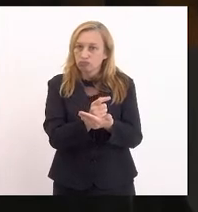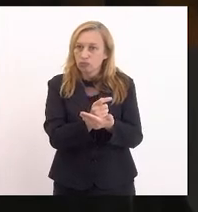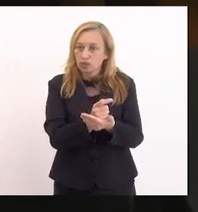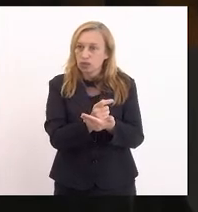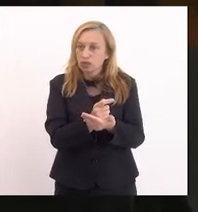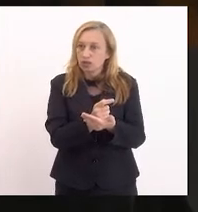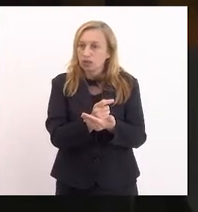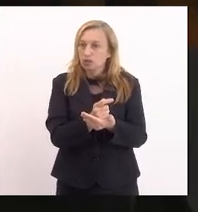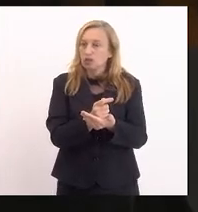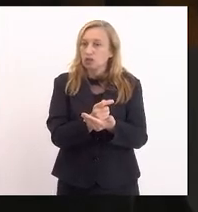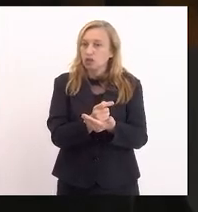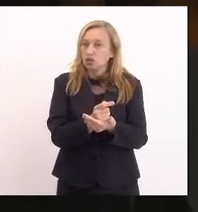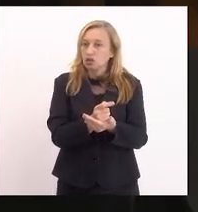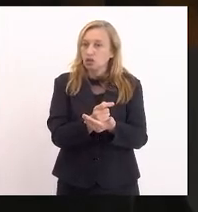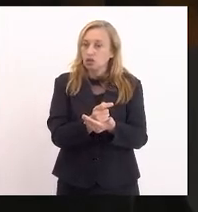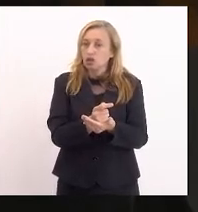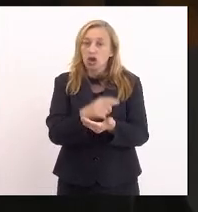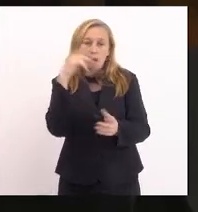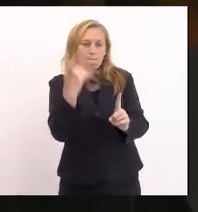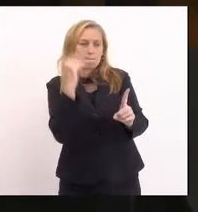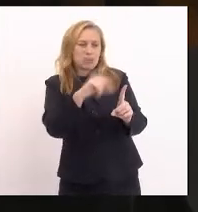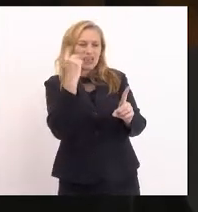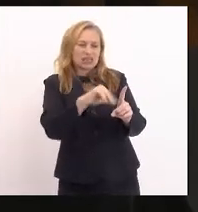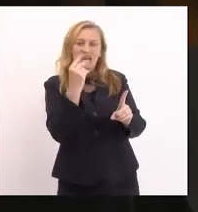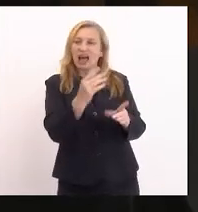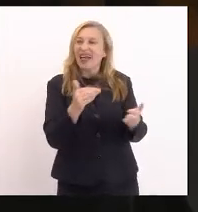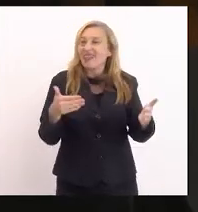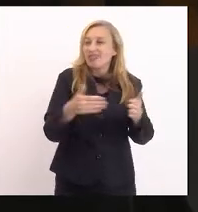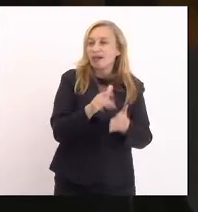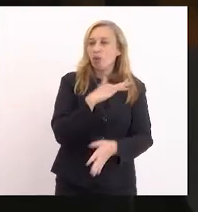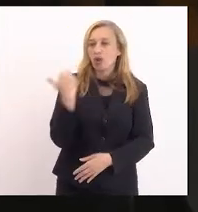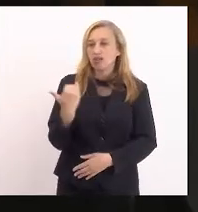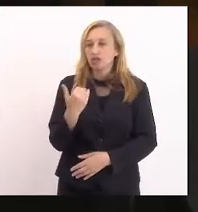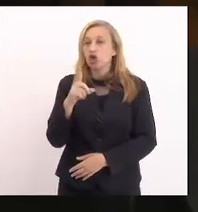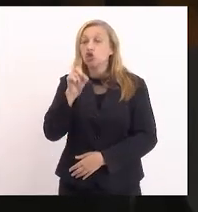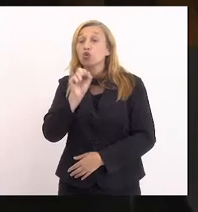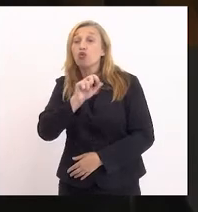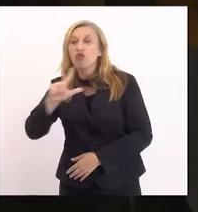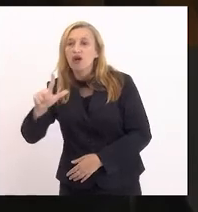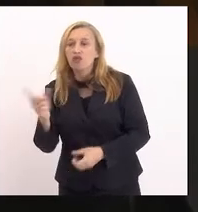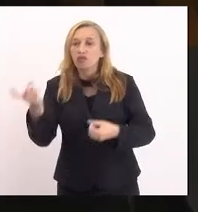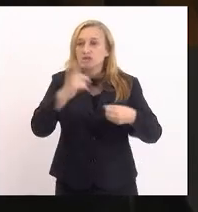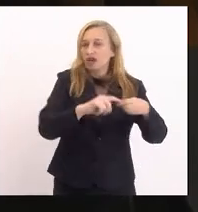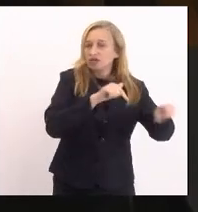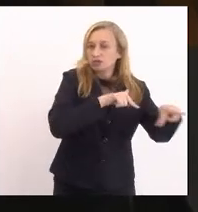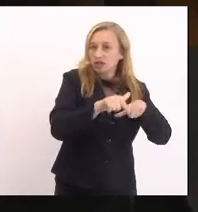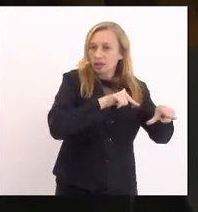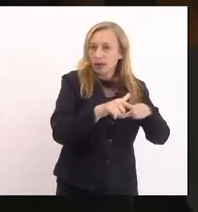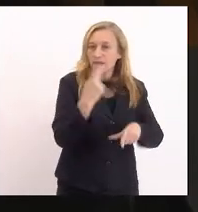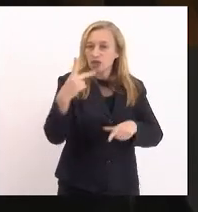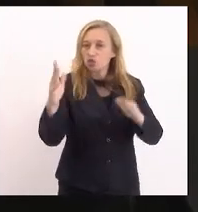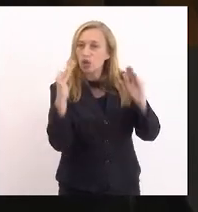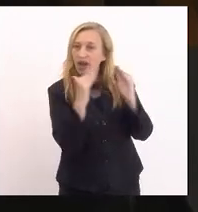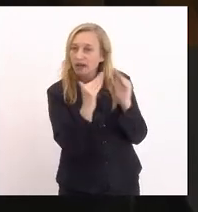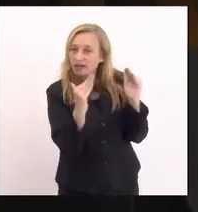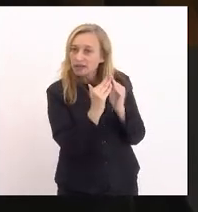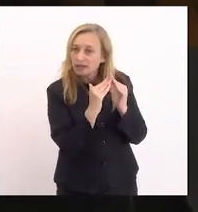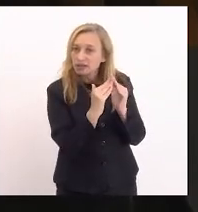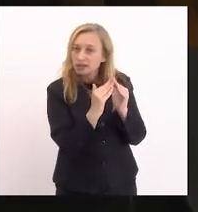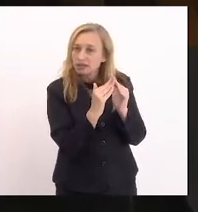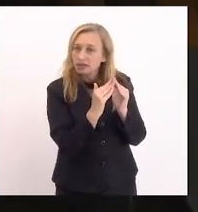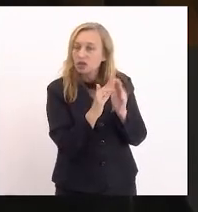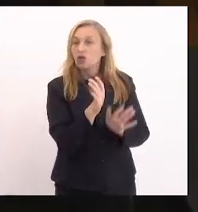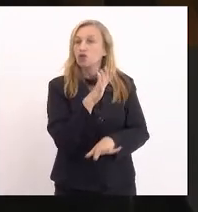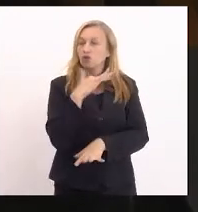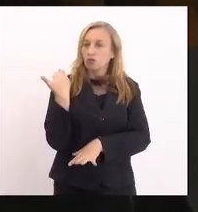incômoda e foi espancado por isso até a morte. Durval voltava do trabalho para a sua casa e